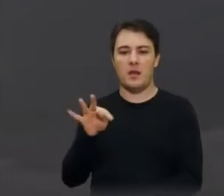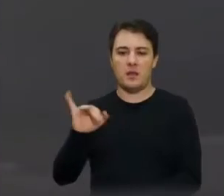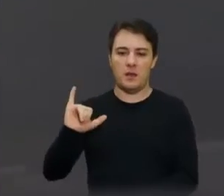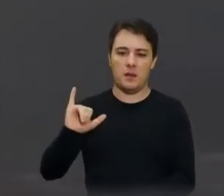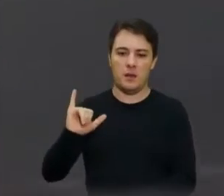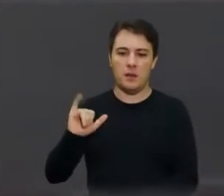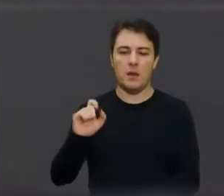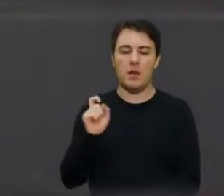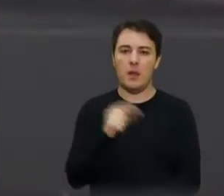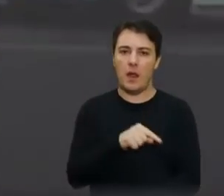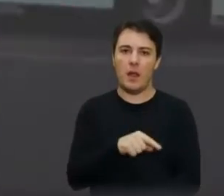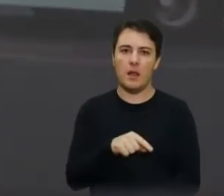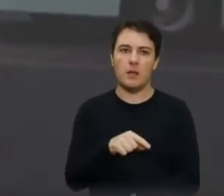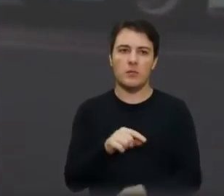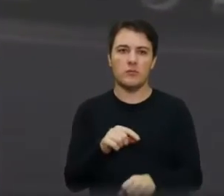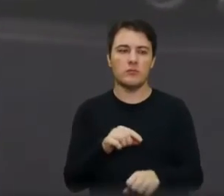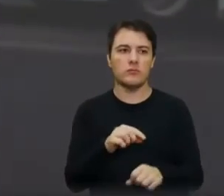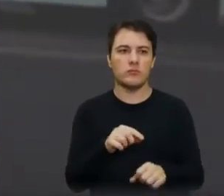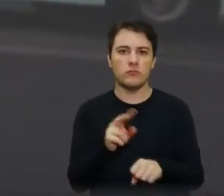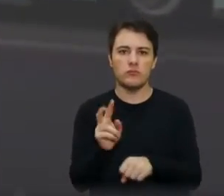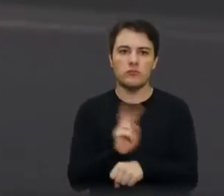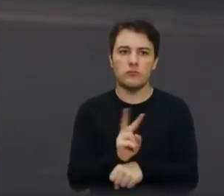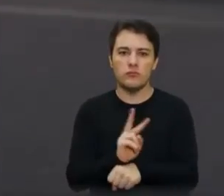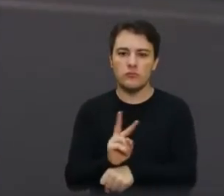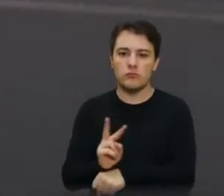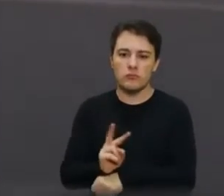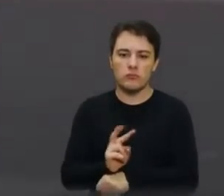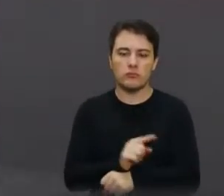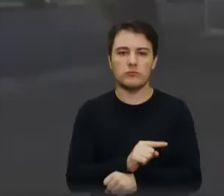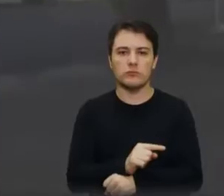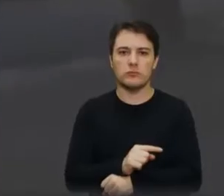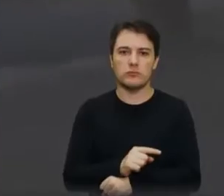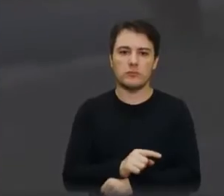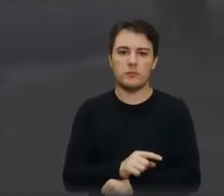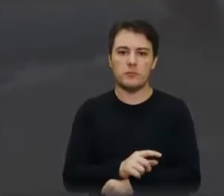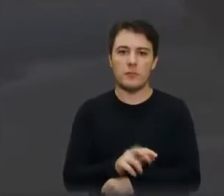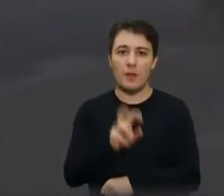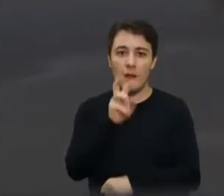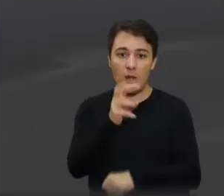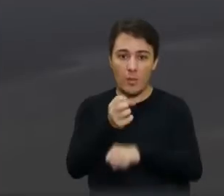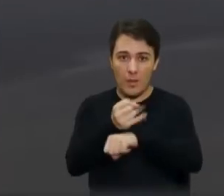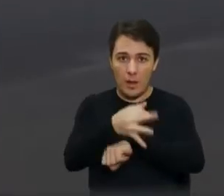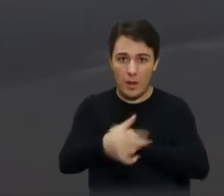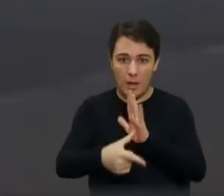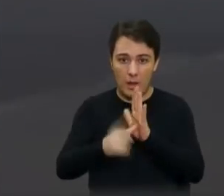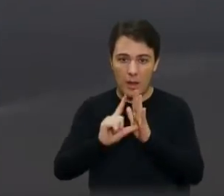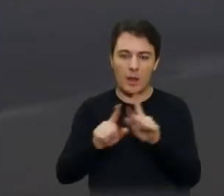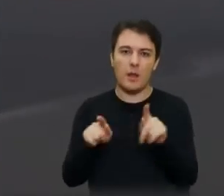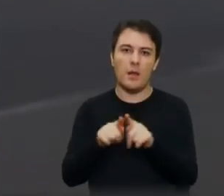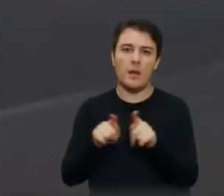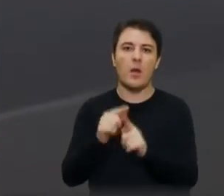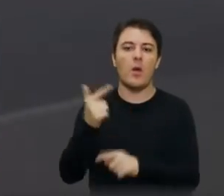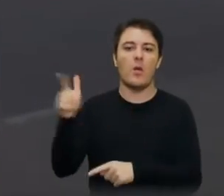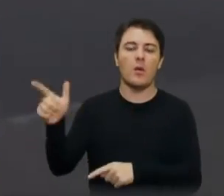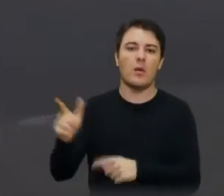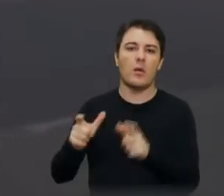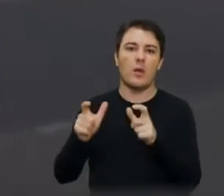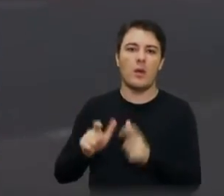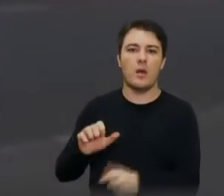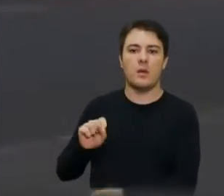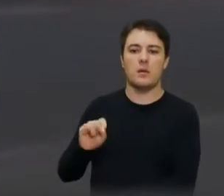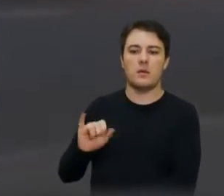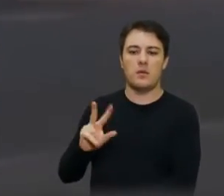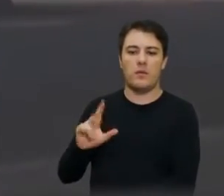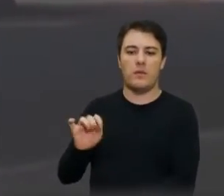bairro monitorando a linha. Antes das 5 da manhã, Tânia Silvestre, que lidera a campanha